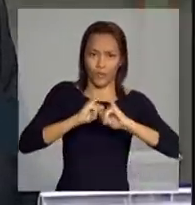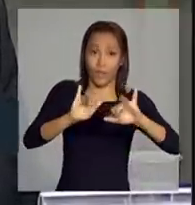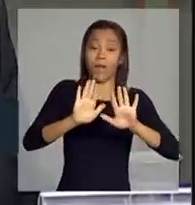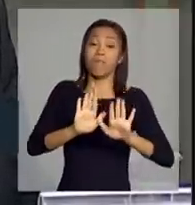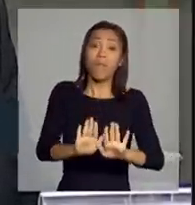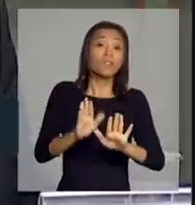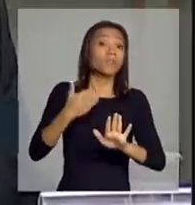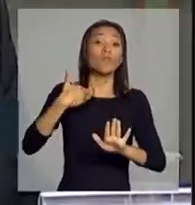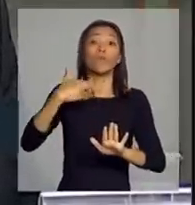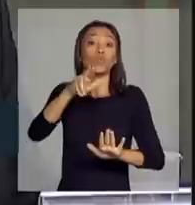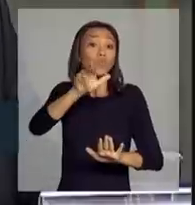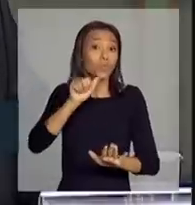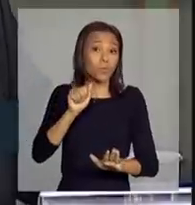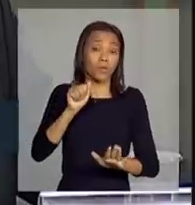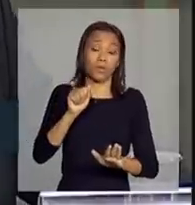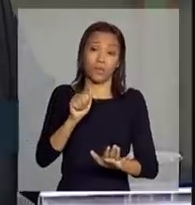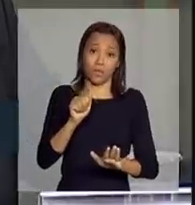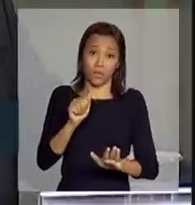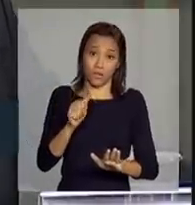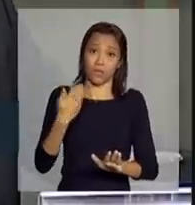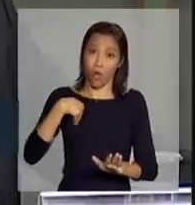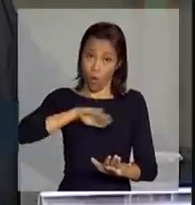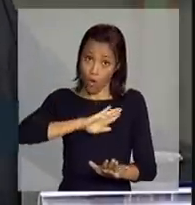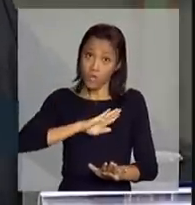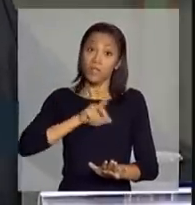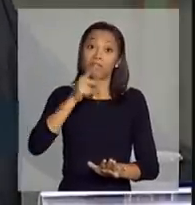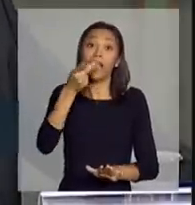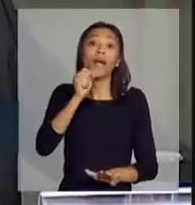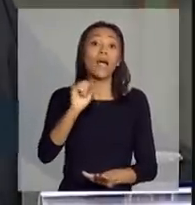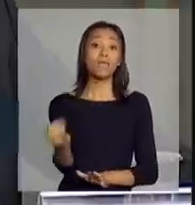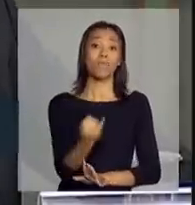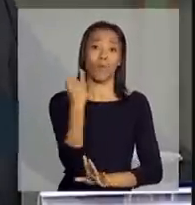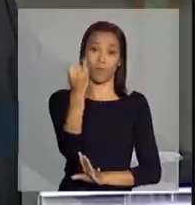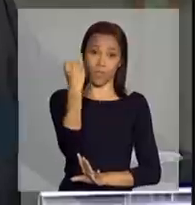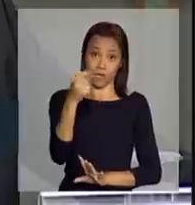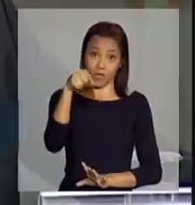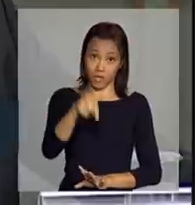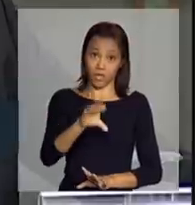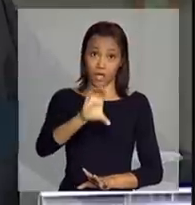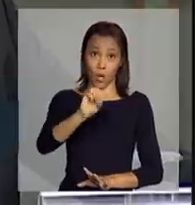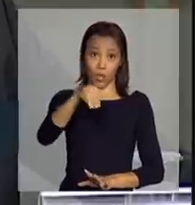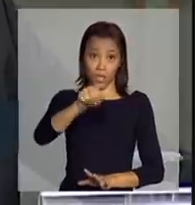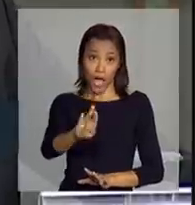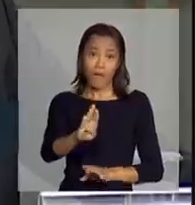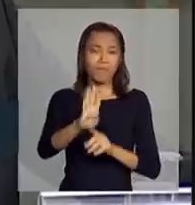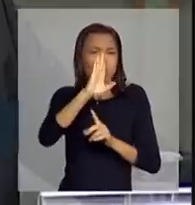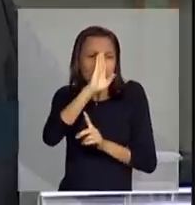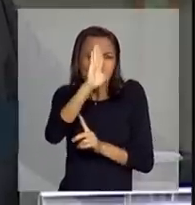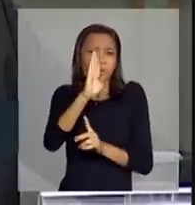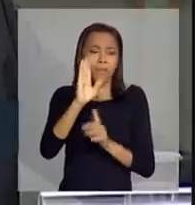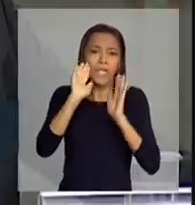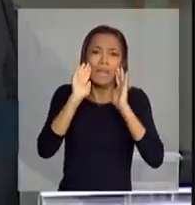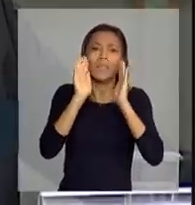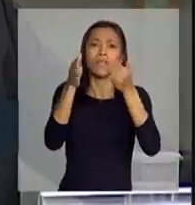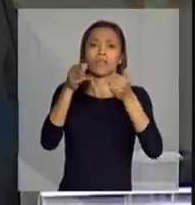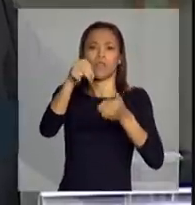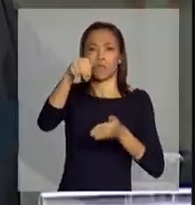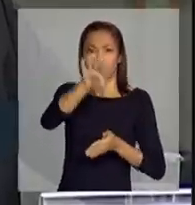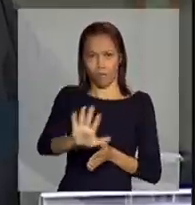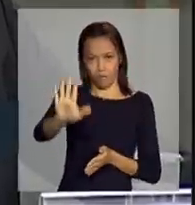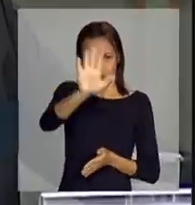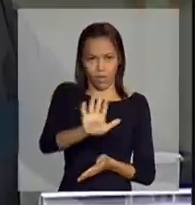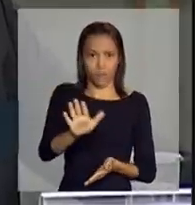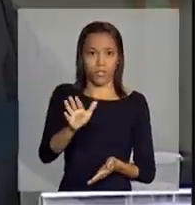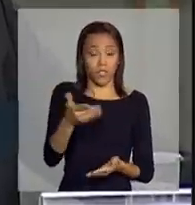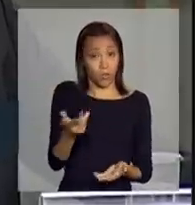mas nunca deixei de reconhecer, nós, deixamos de reconhecer a importância da Conab, principalmente nessa questão do Nordeste, do Mídio Nordeste. O que a